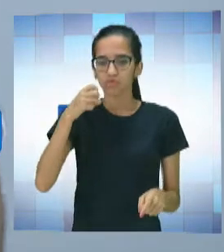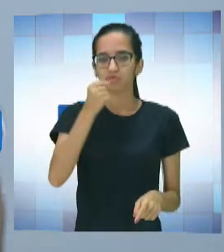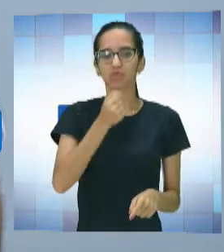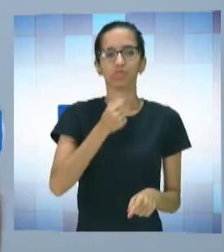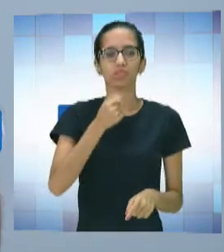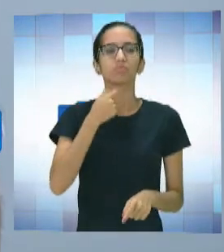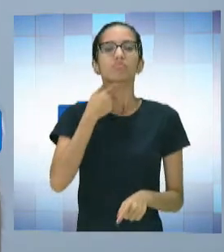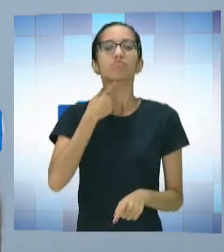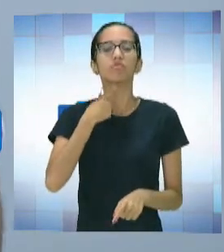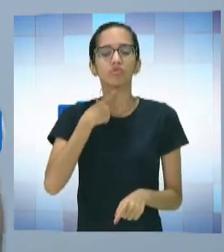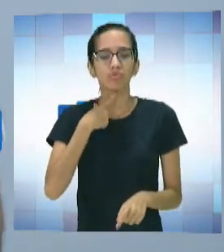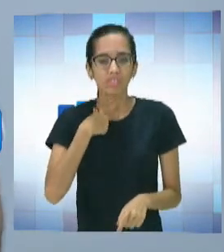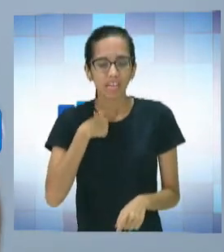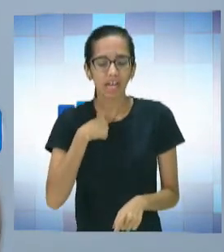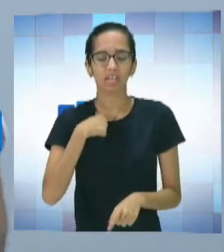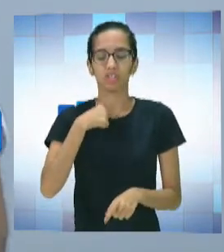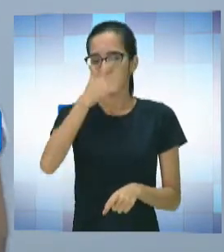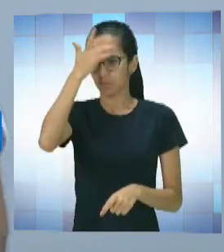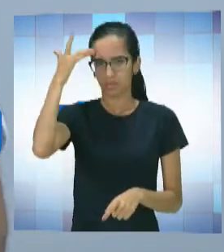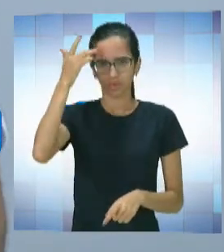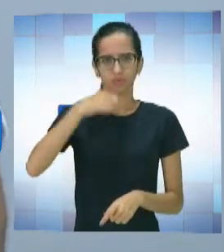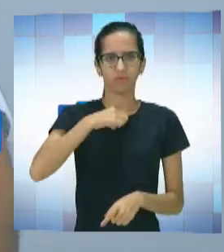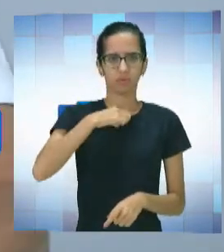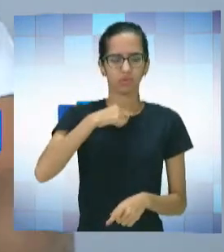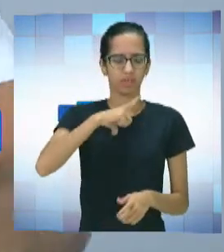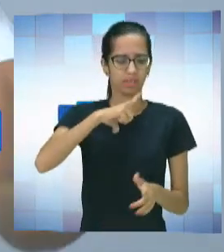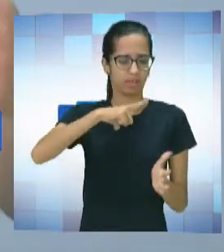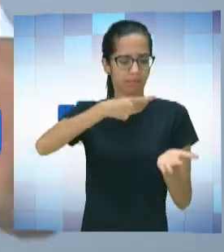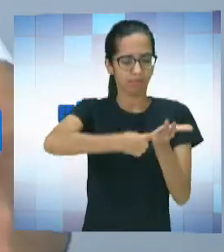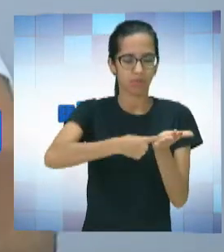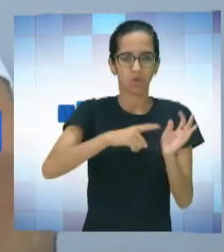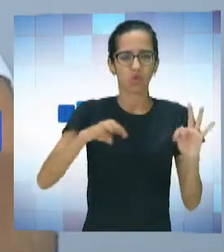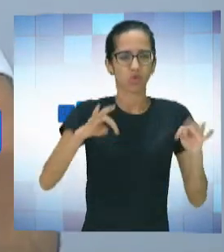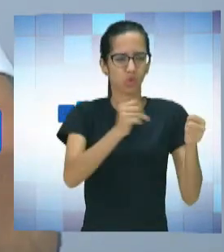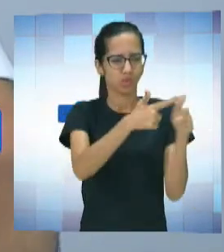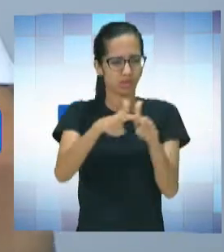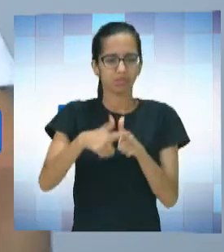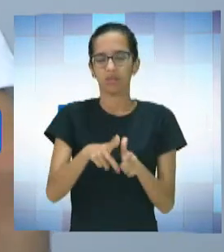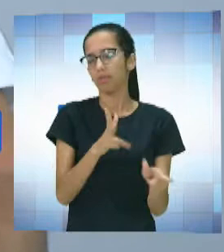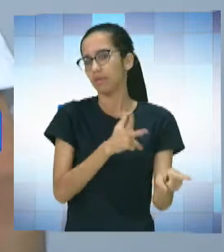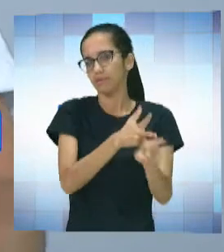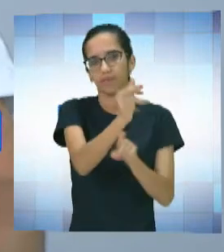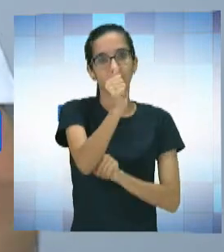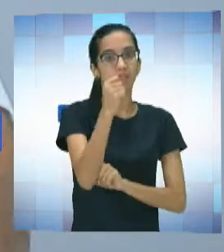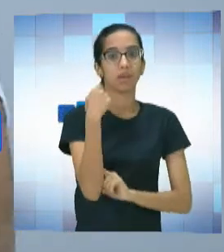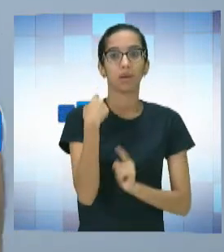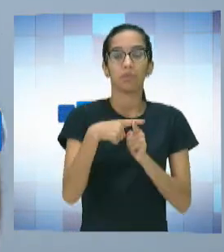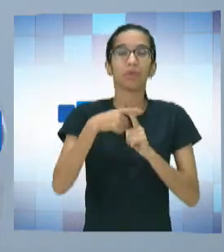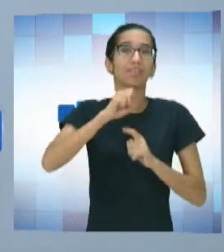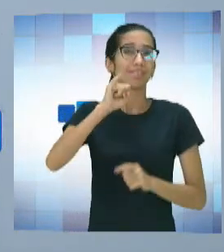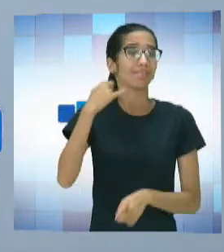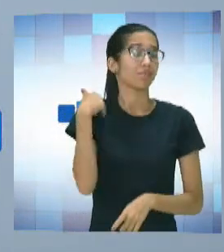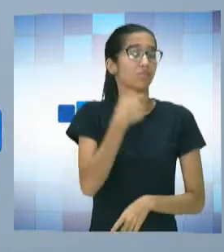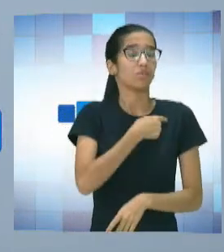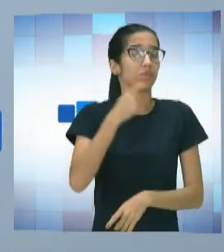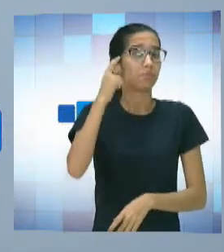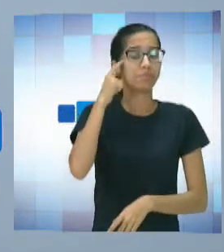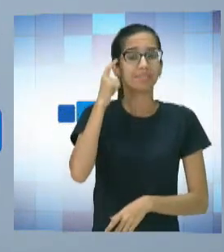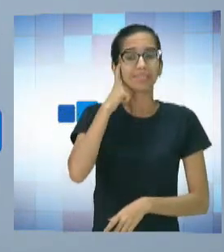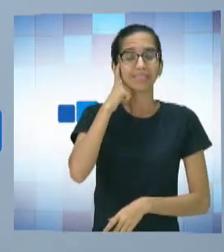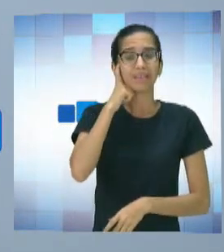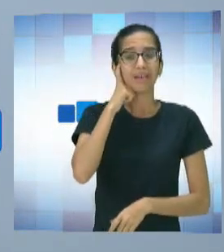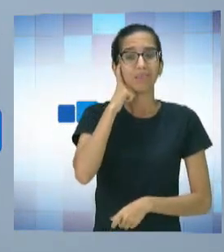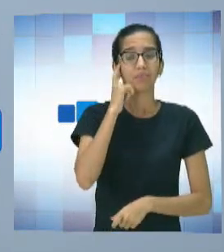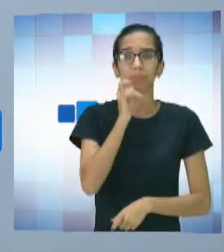voluntariado que tem um comprometimento dentro do projeto, vence essas barreiras. Porque se nós fôssemos pensar na questão